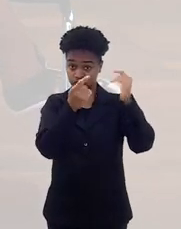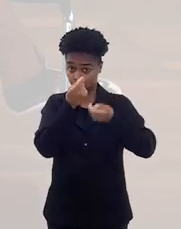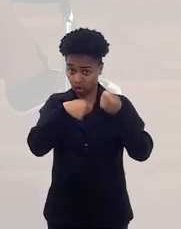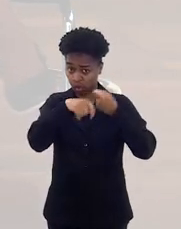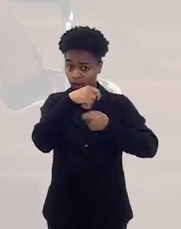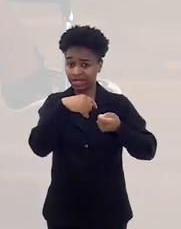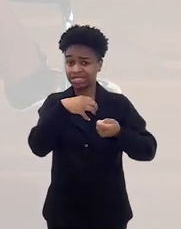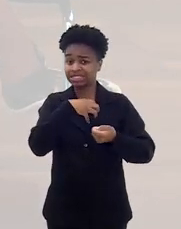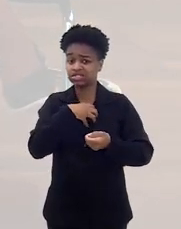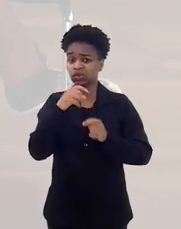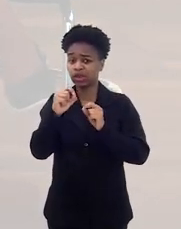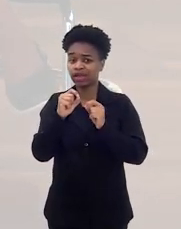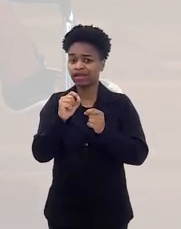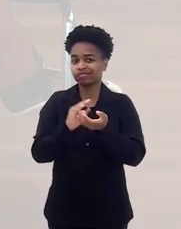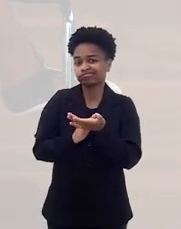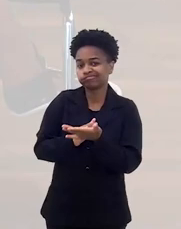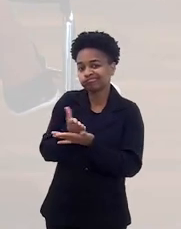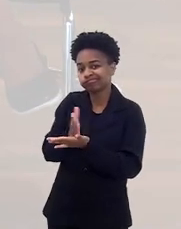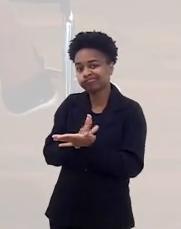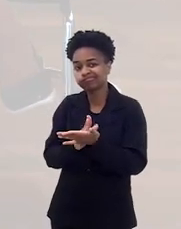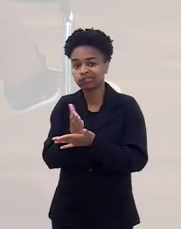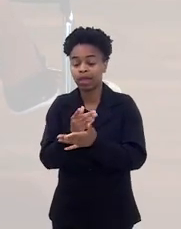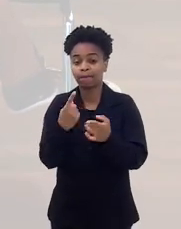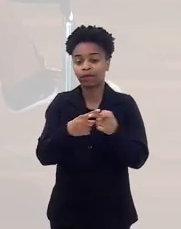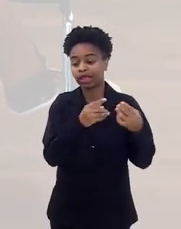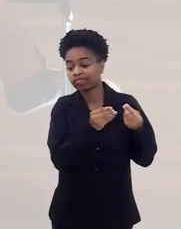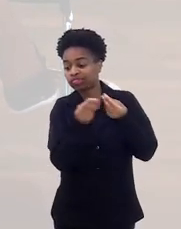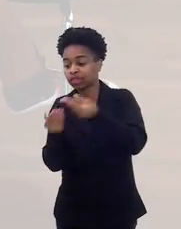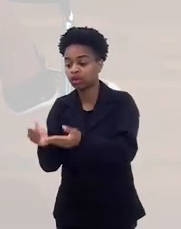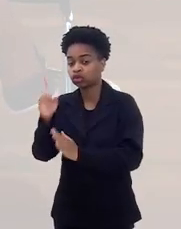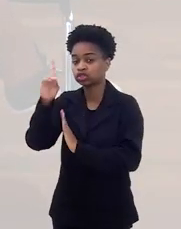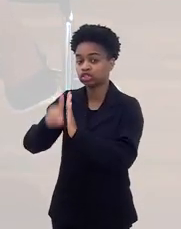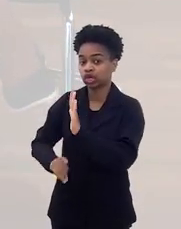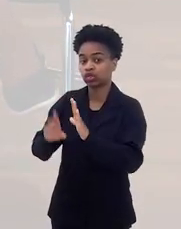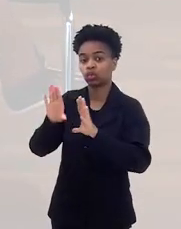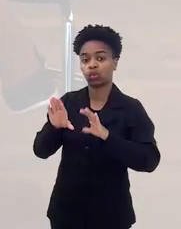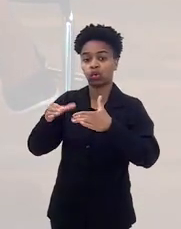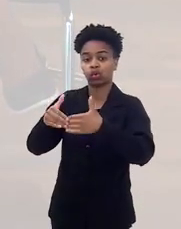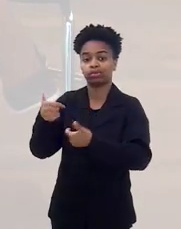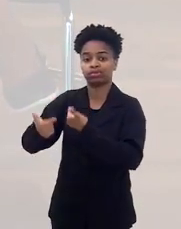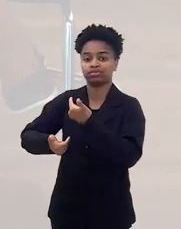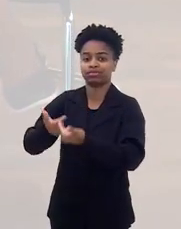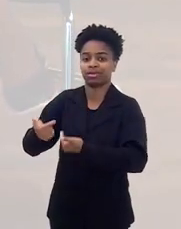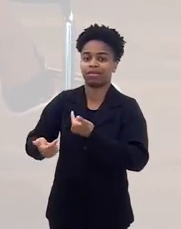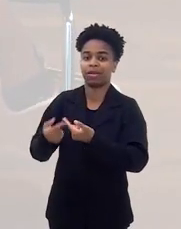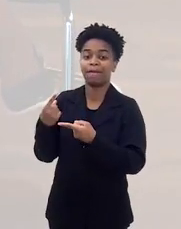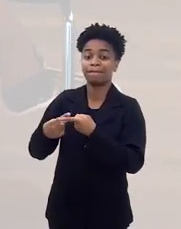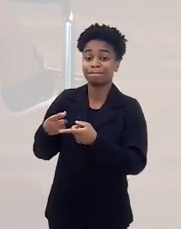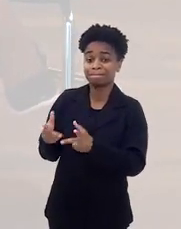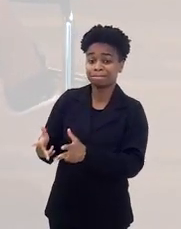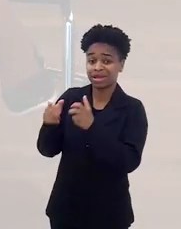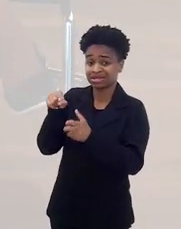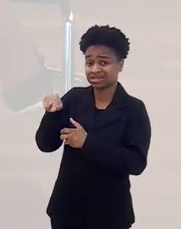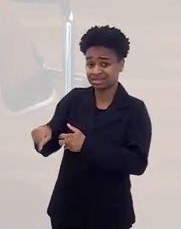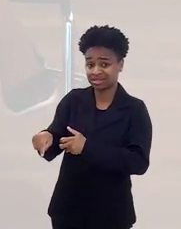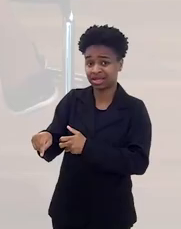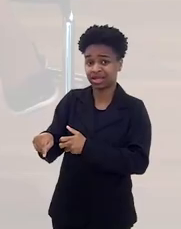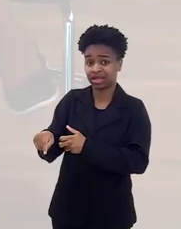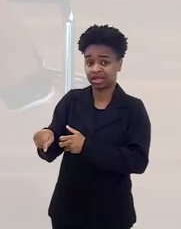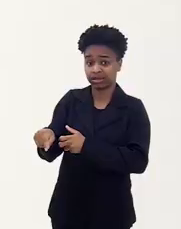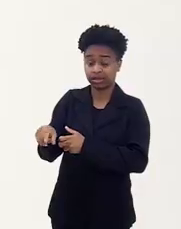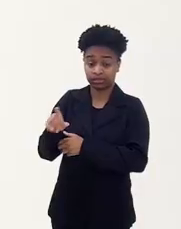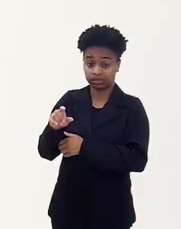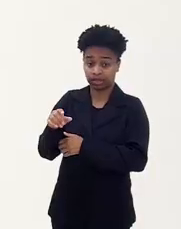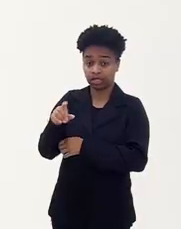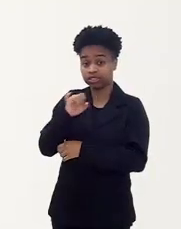se sentido por muito tempo desconfortável em entregar direitos para o conjunto da classe trabalhadora, uma vez que entende que a sua